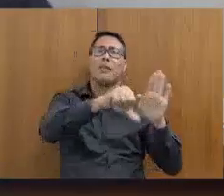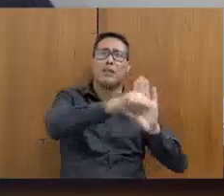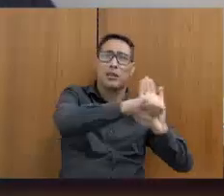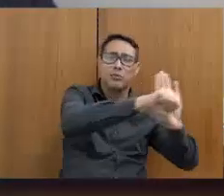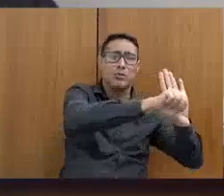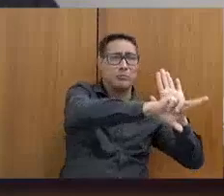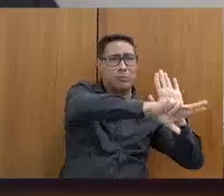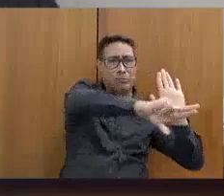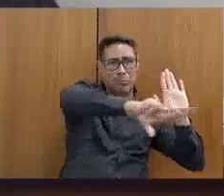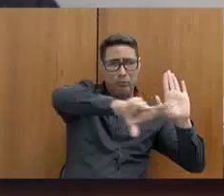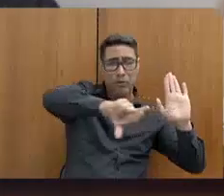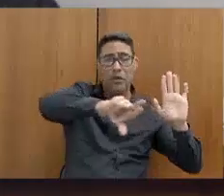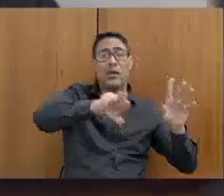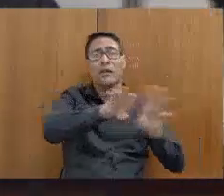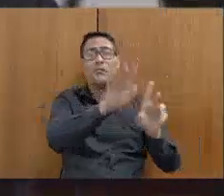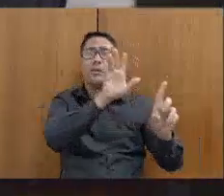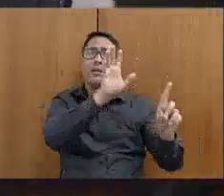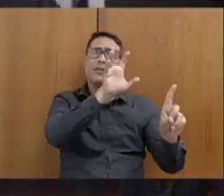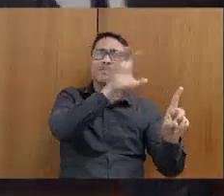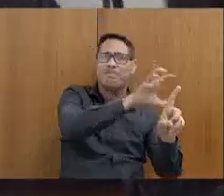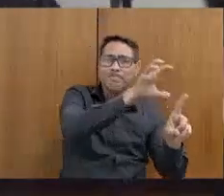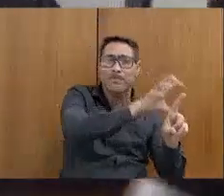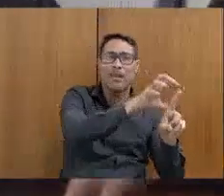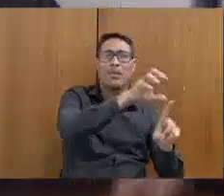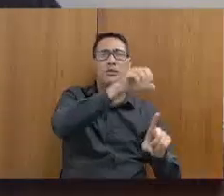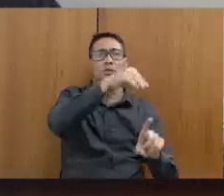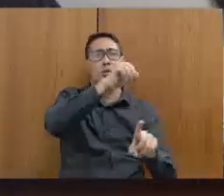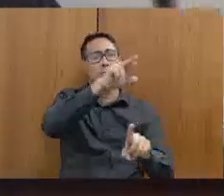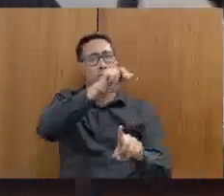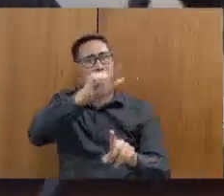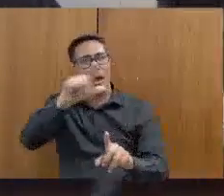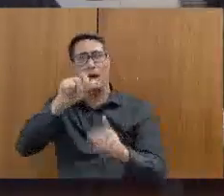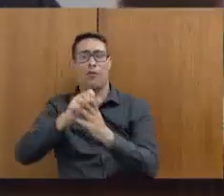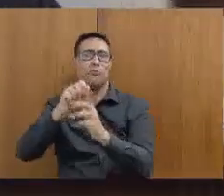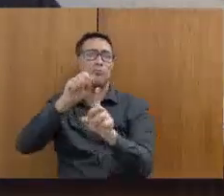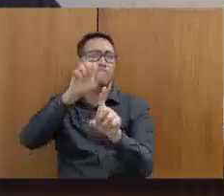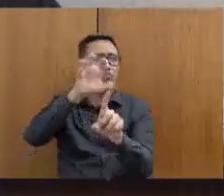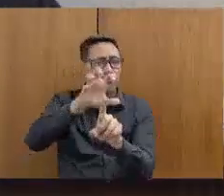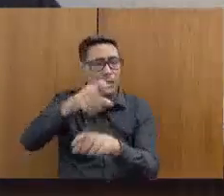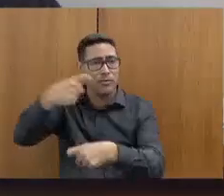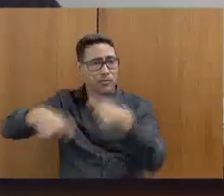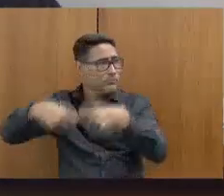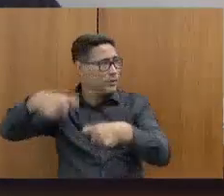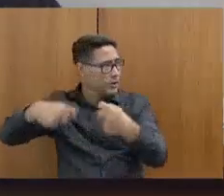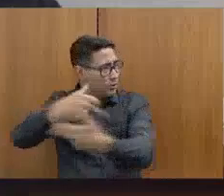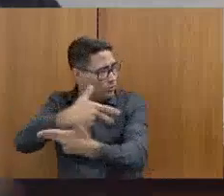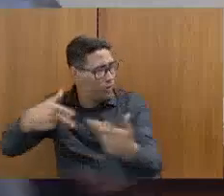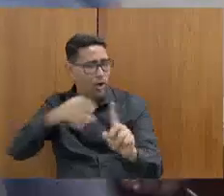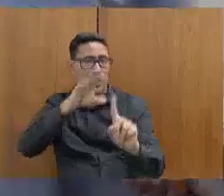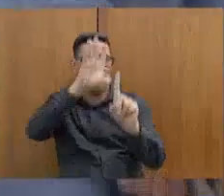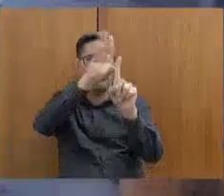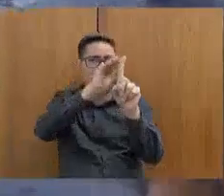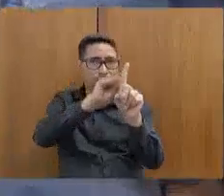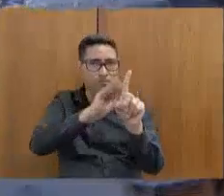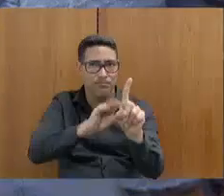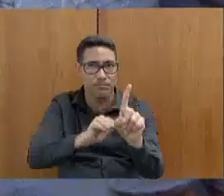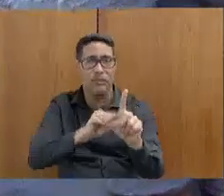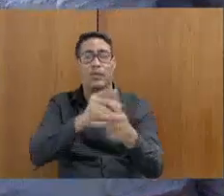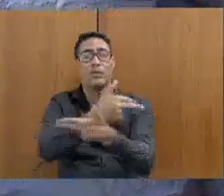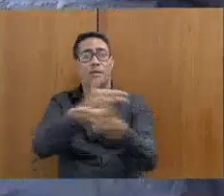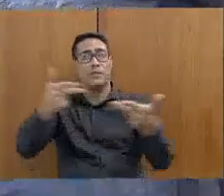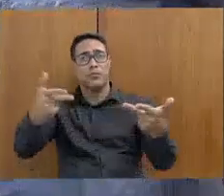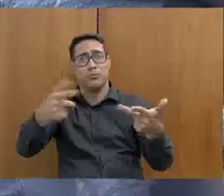mas assédio sexual e a sobrecarga dos trabalhadores que hoje estão dentro do sistema prisional.